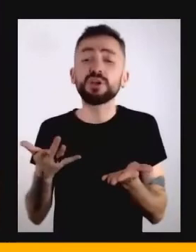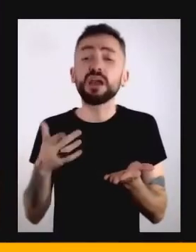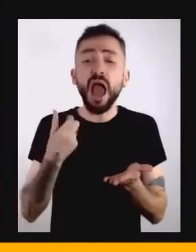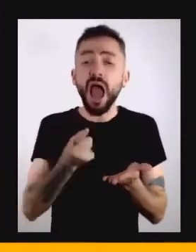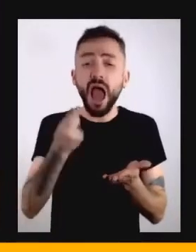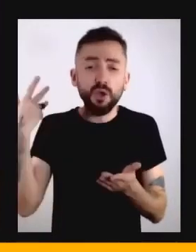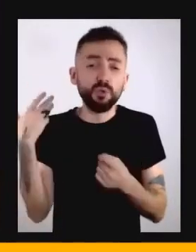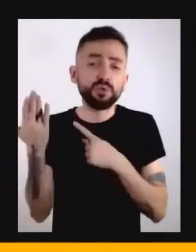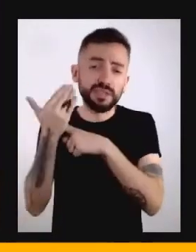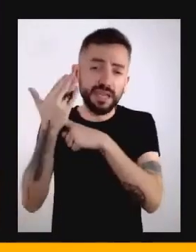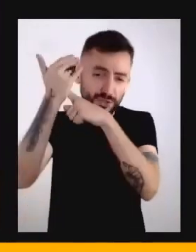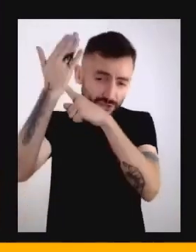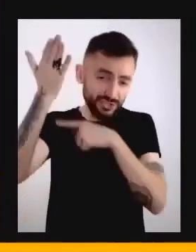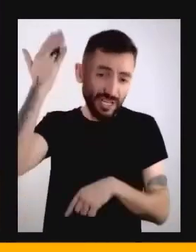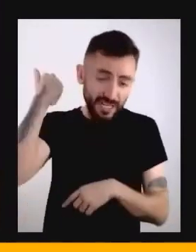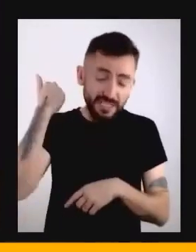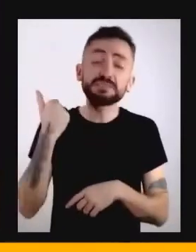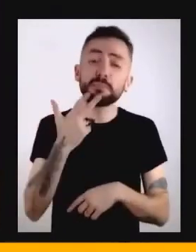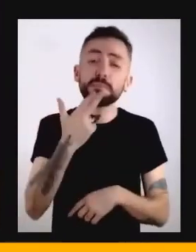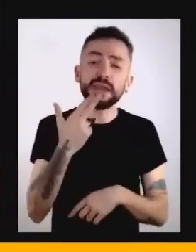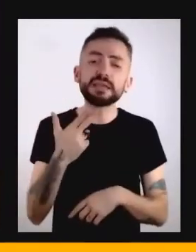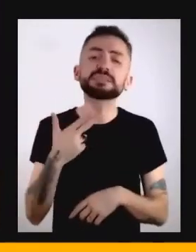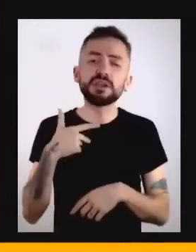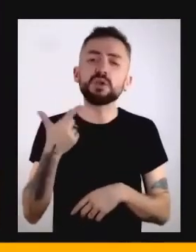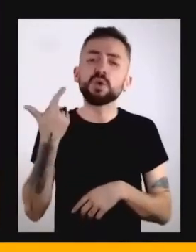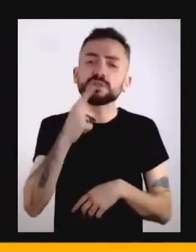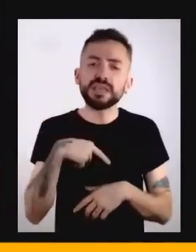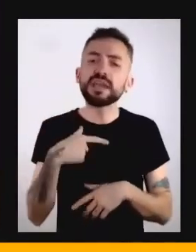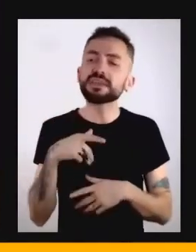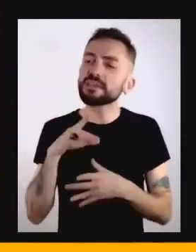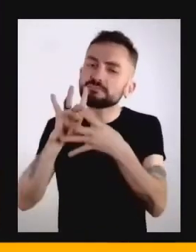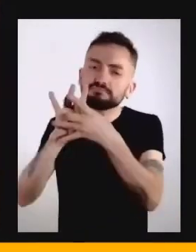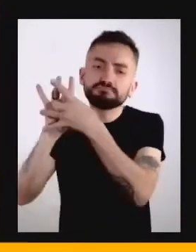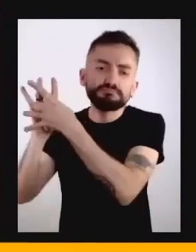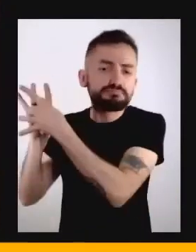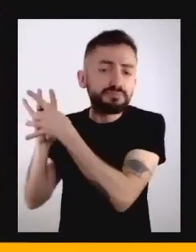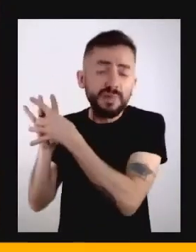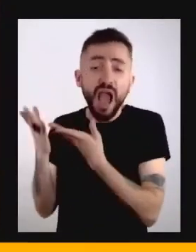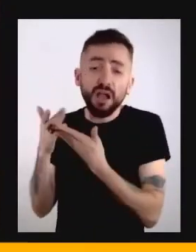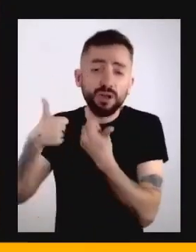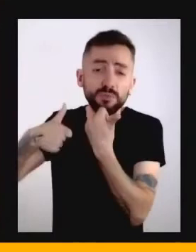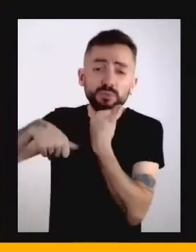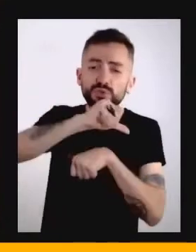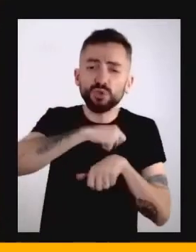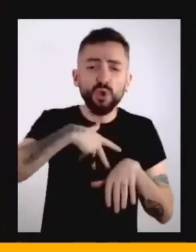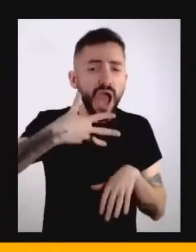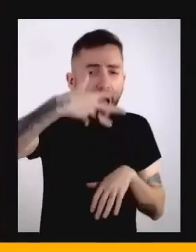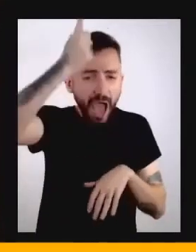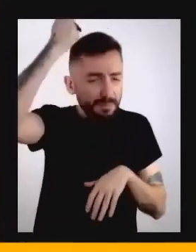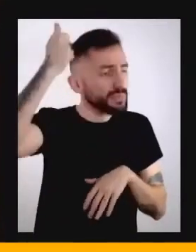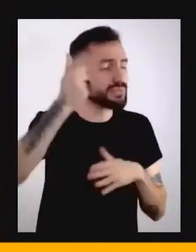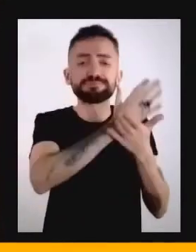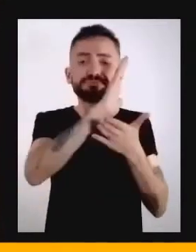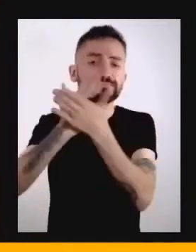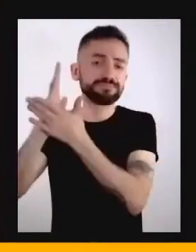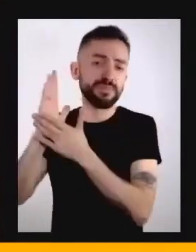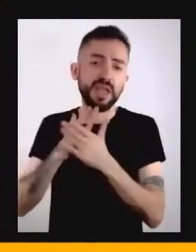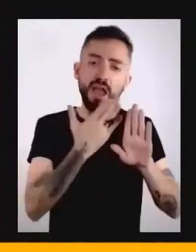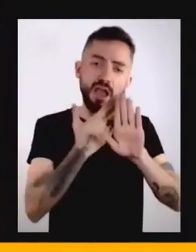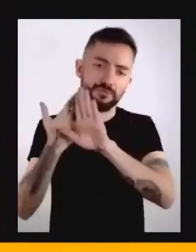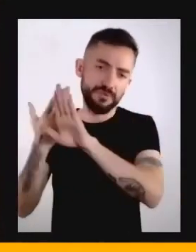correr e estar mais conectados, a gente passou a viver essa aceleração. Chegando na